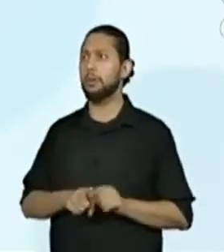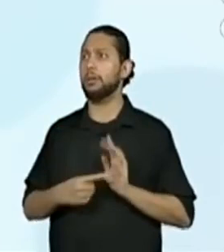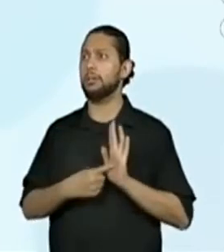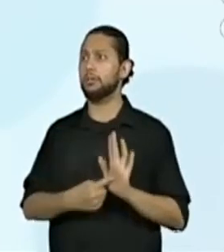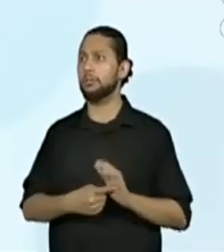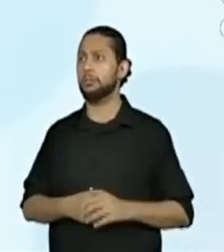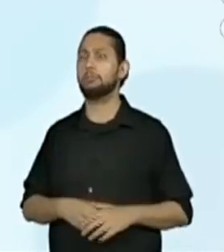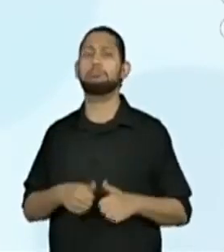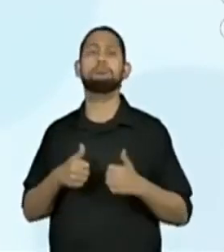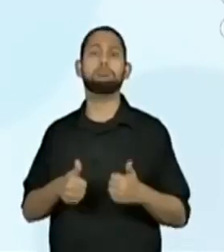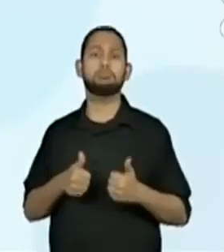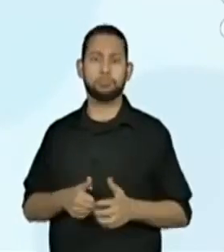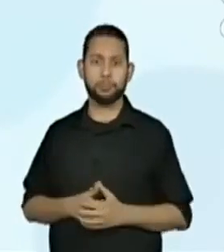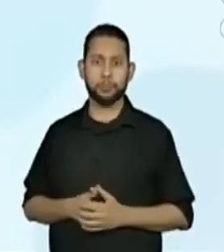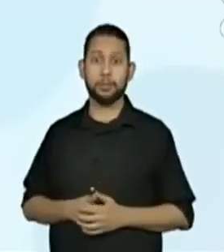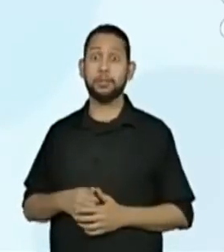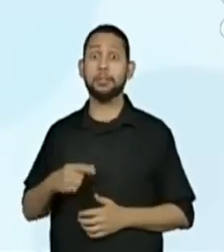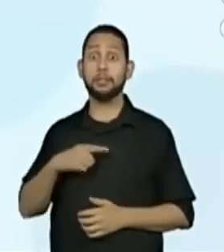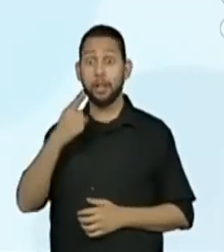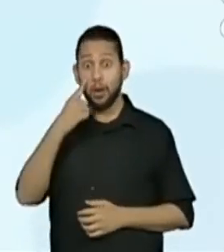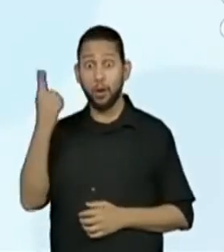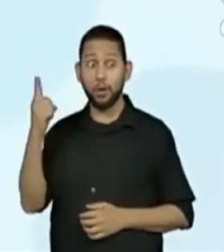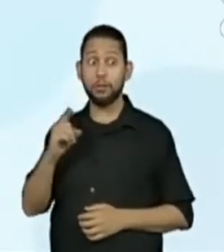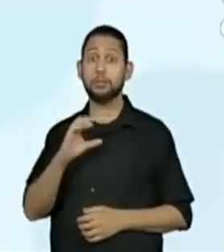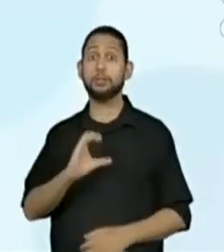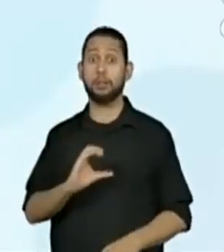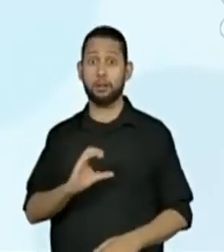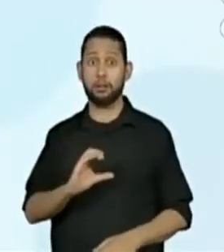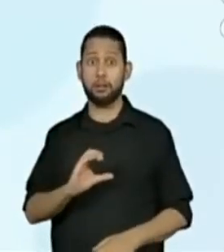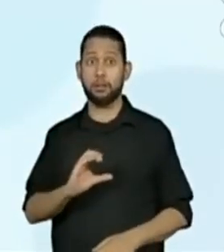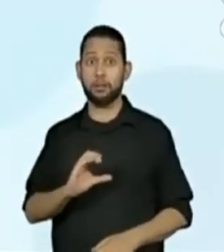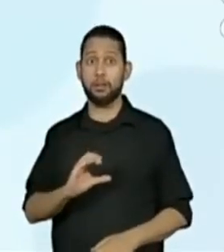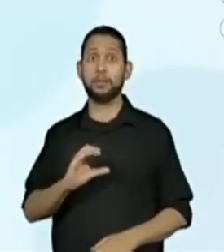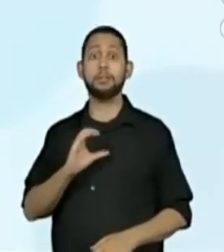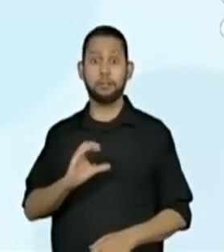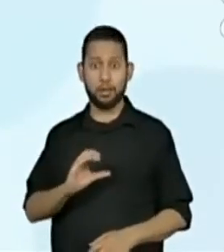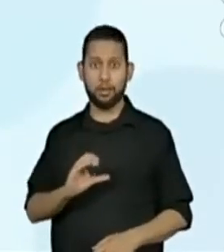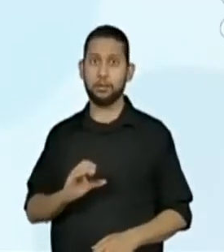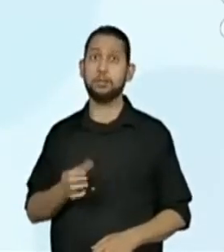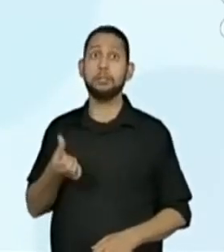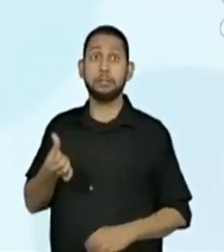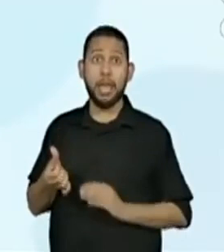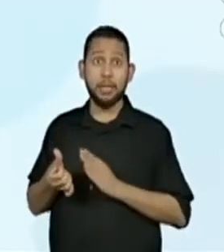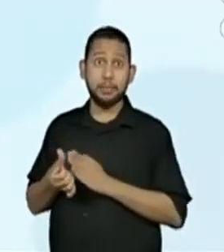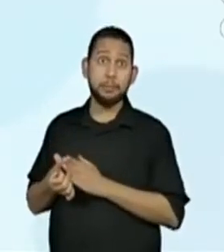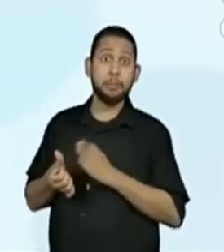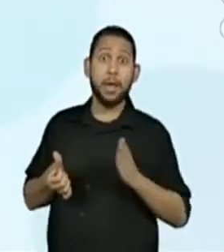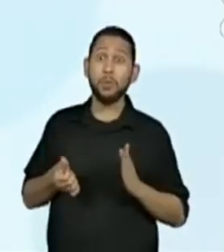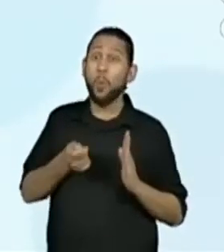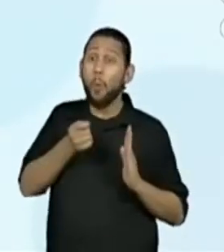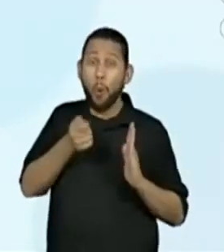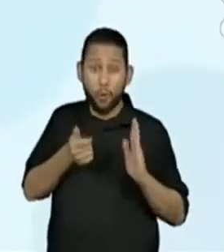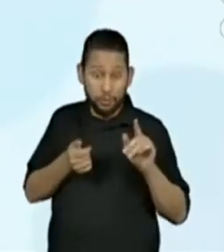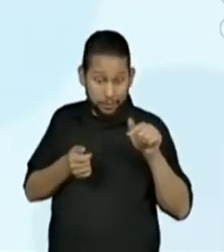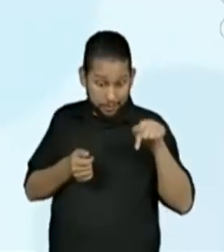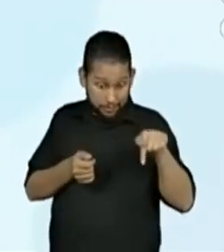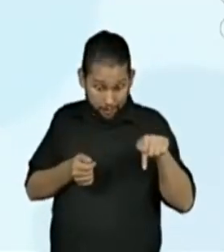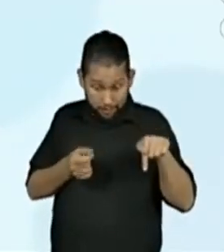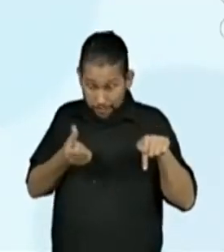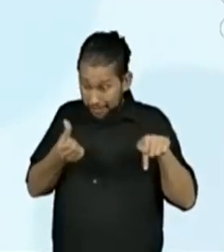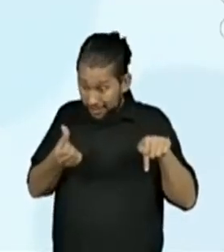Olha só. Ponto C. Temos aí. Passou do 6 também, não é? Está quase chegando no 7.